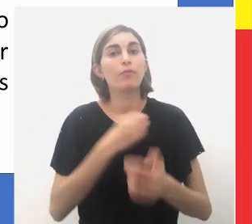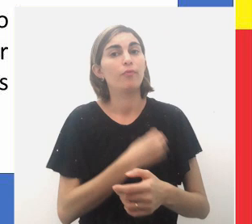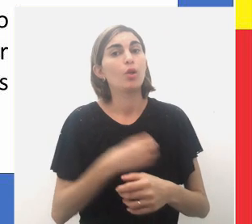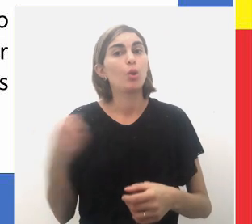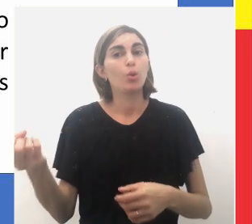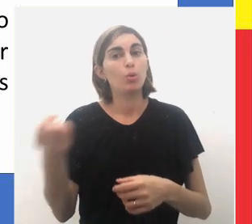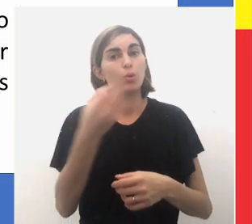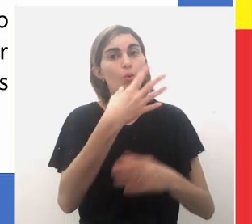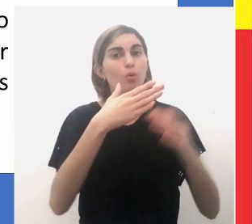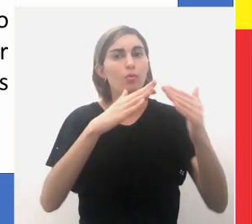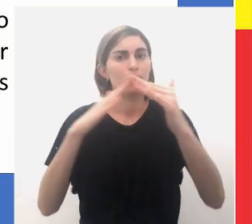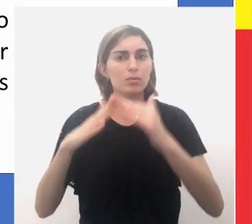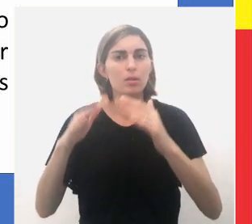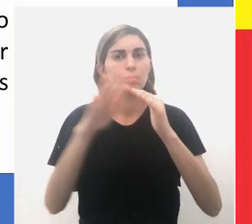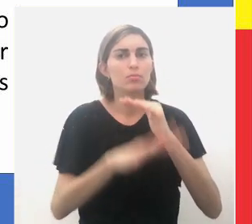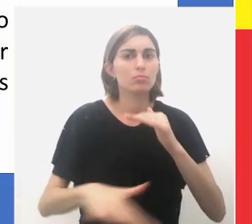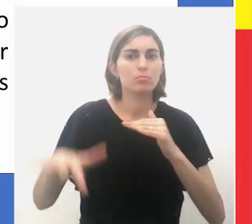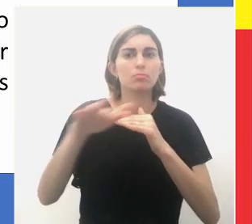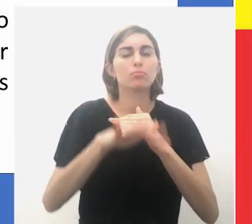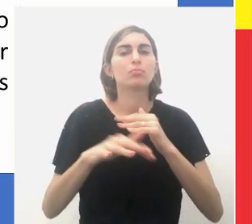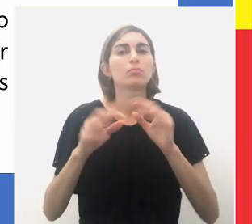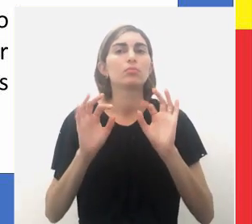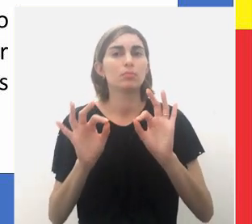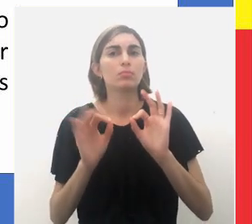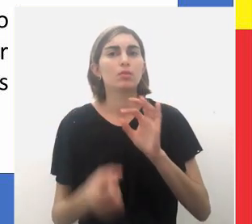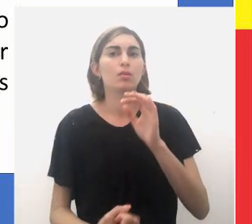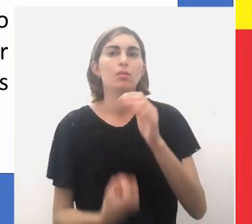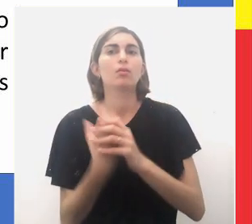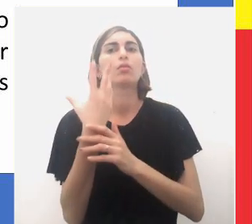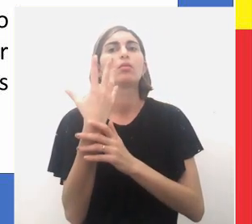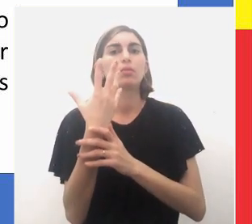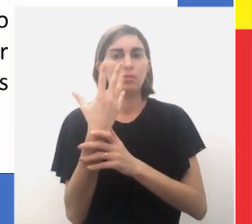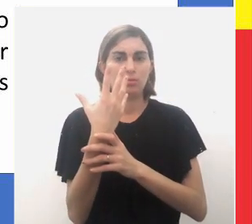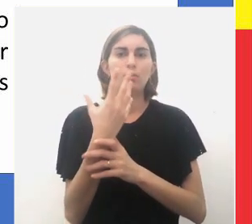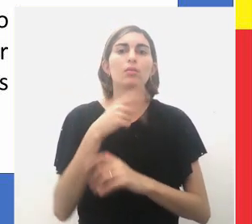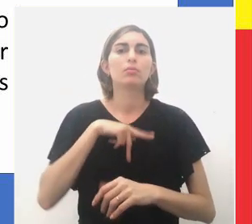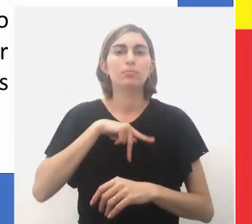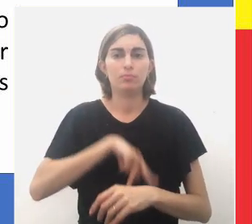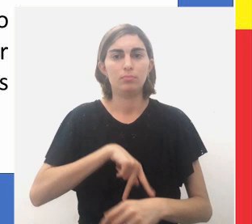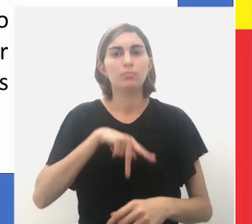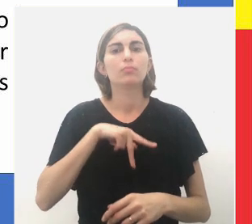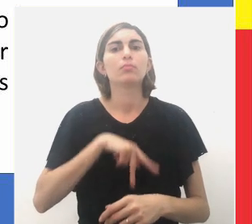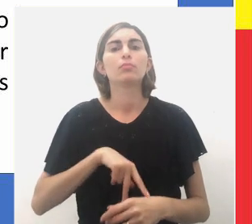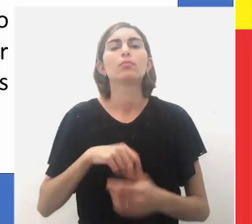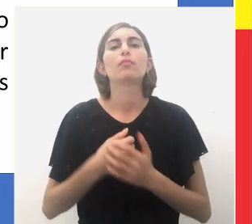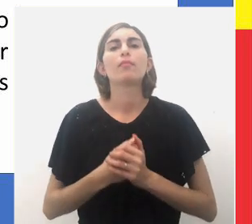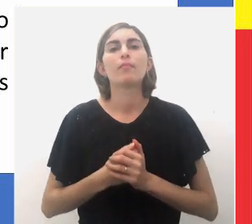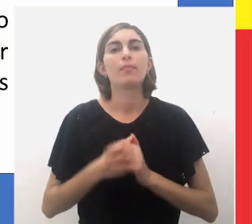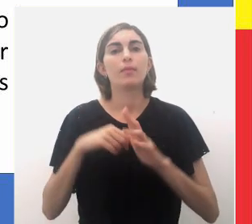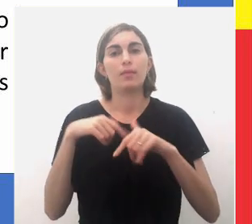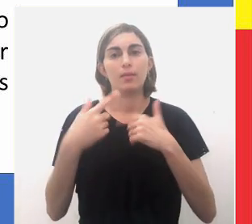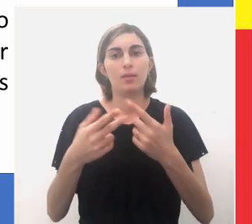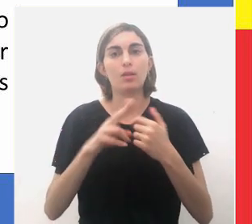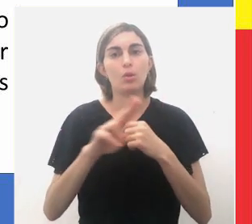viver em novos aldeamentos, especialmente criados pelos portugueses,